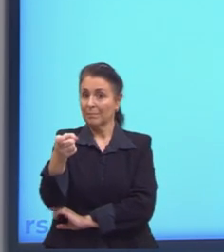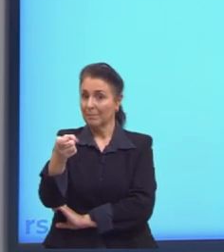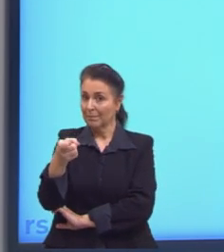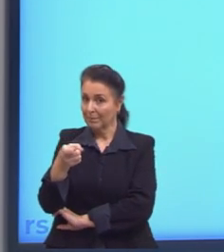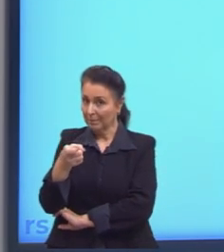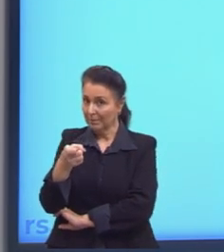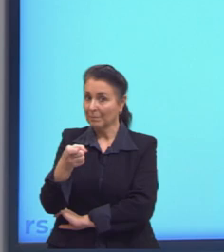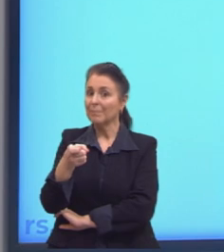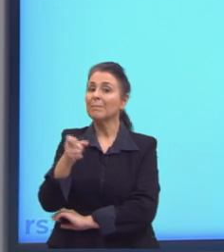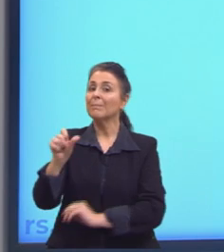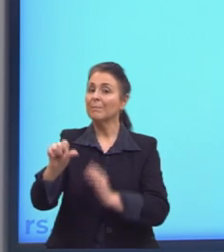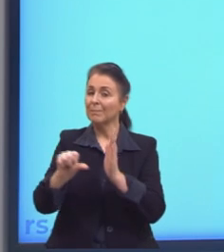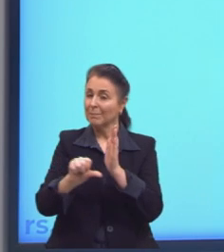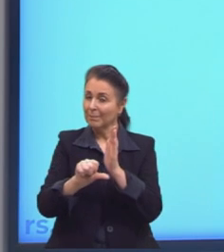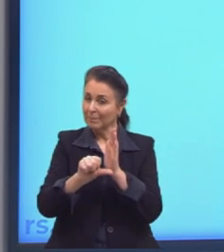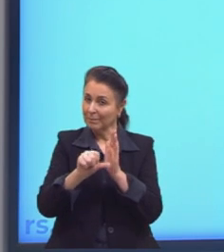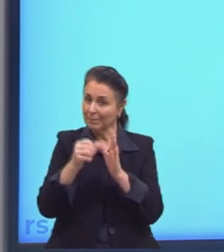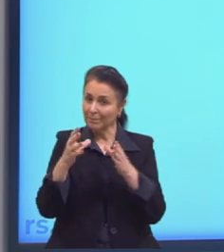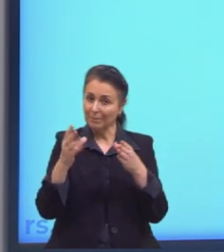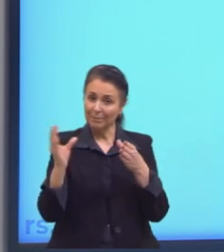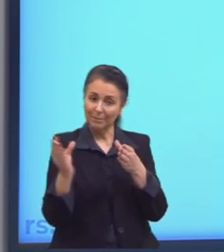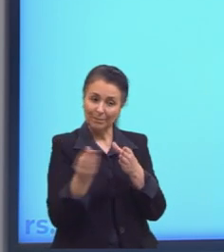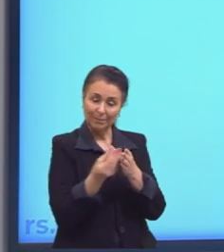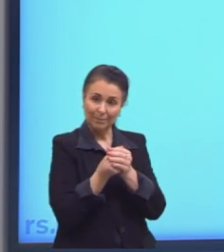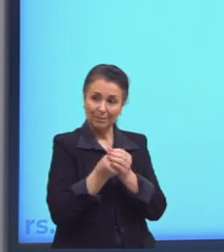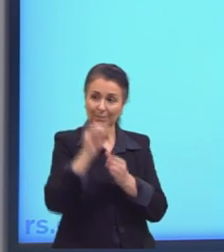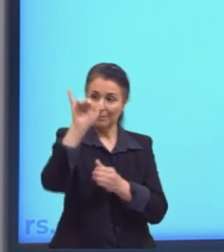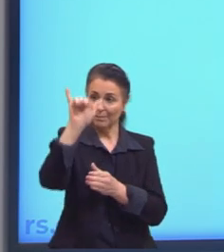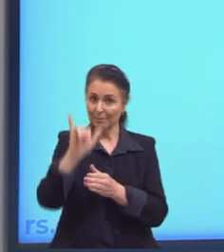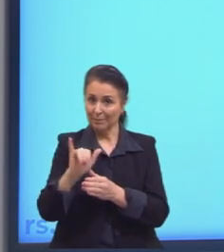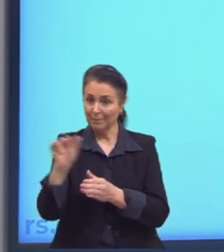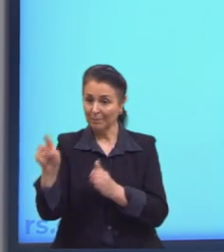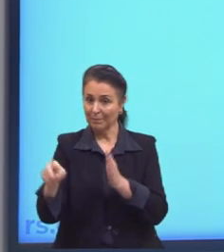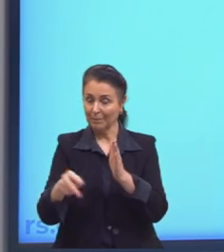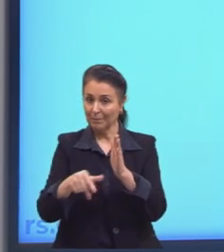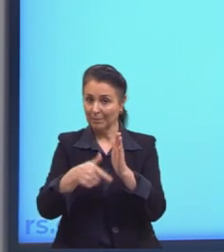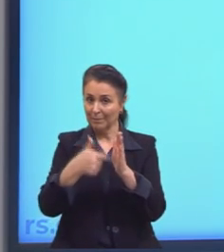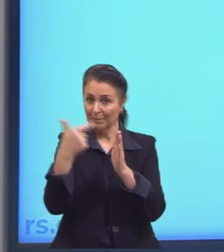sempre ao primeiro conjunto e o Y ao segundo conjunto.